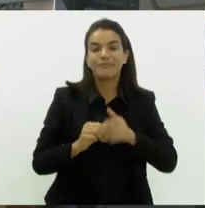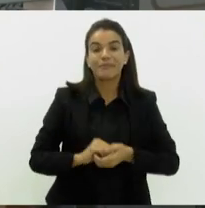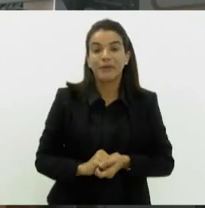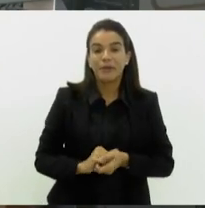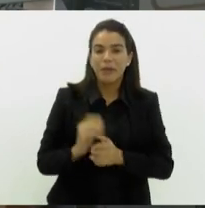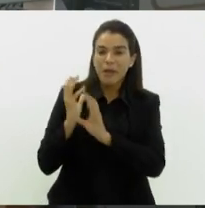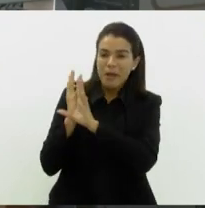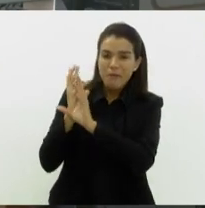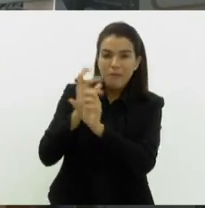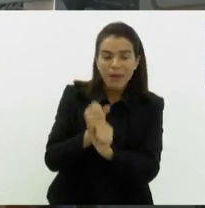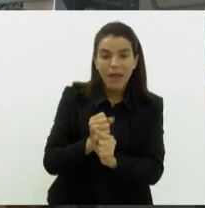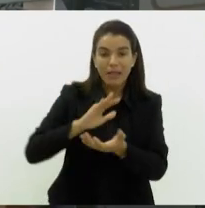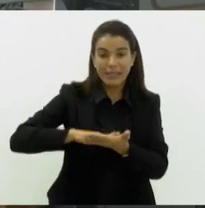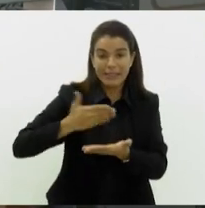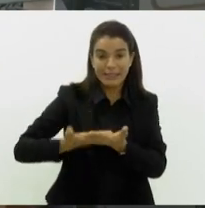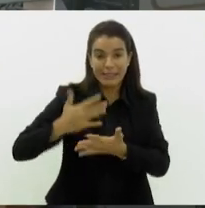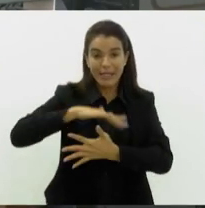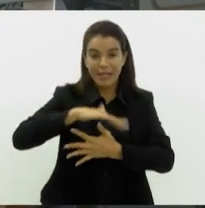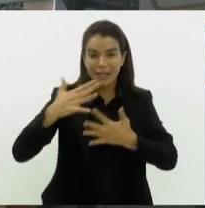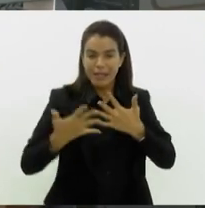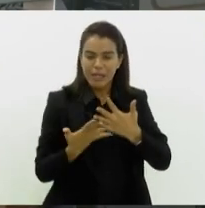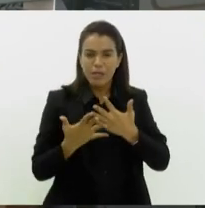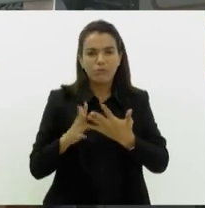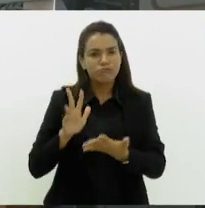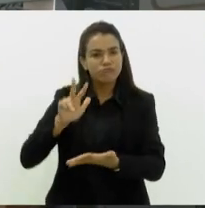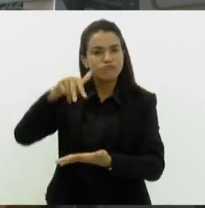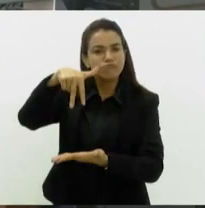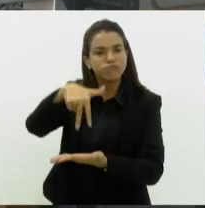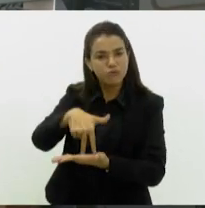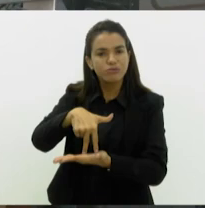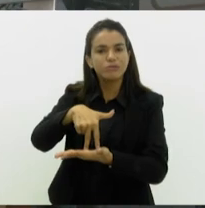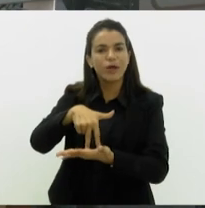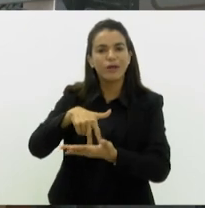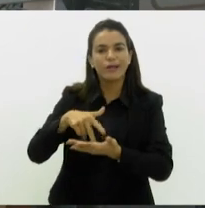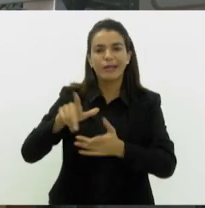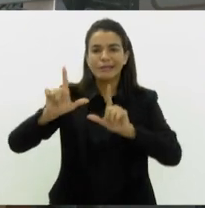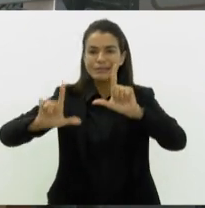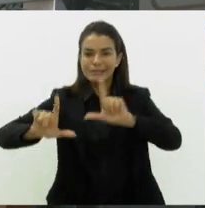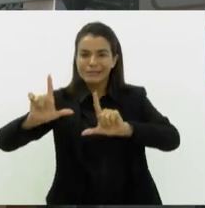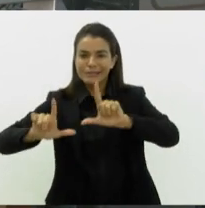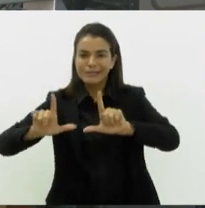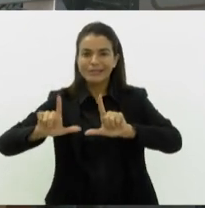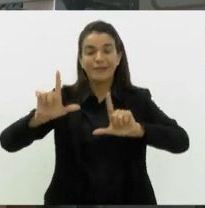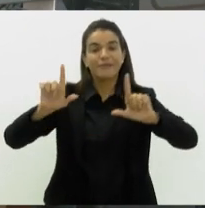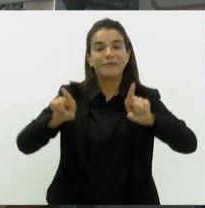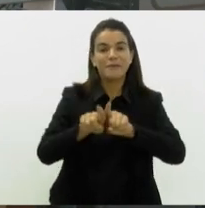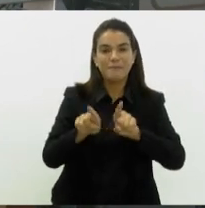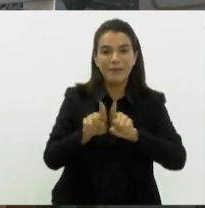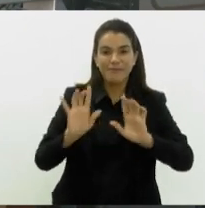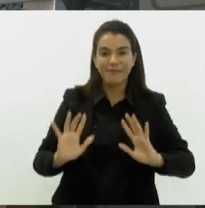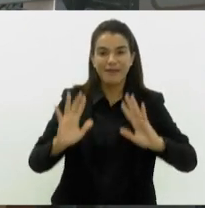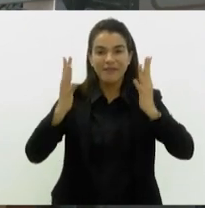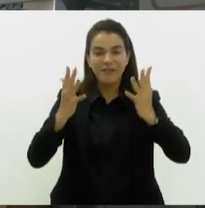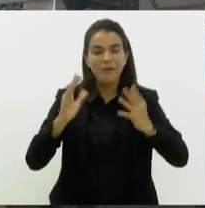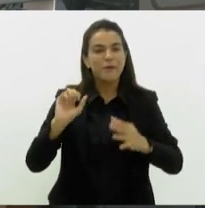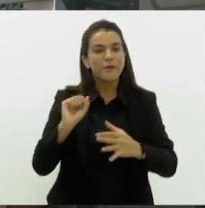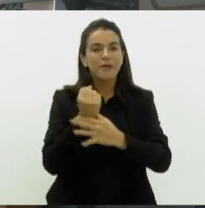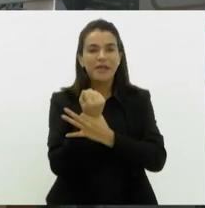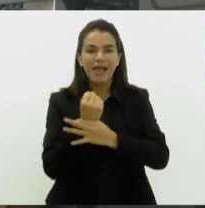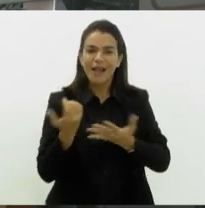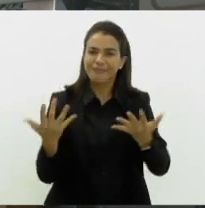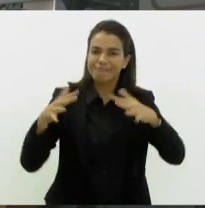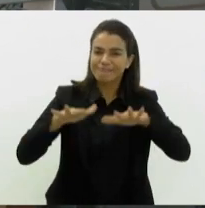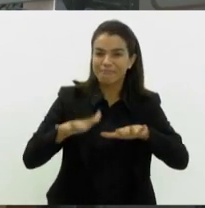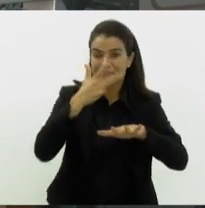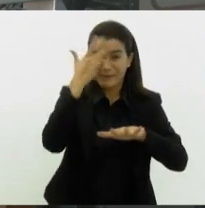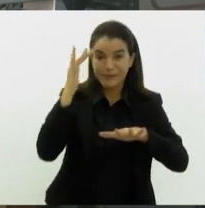últimos anos, os intérpretes de Libras ocupam cada vez mais espaços em transmissões de TV e eventos, o que garante a inclusão de